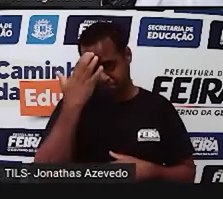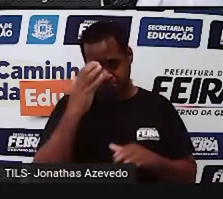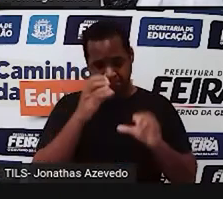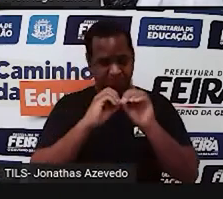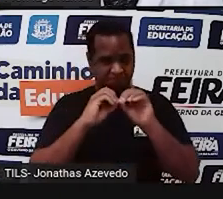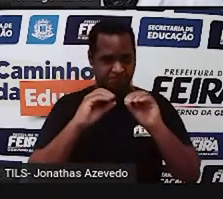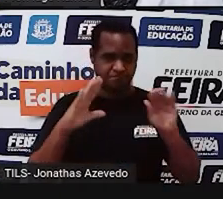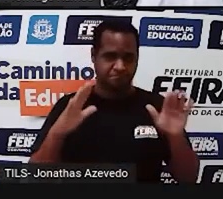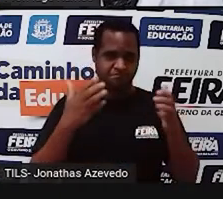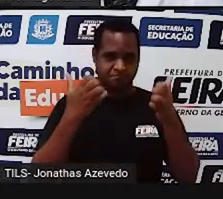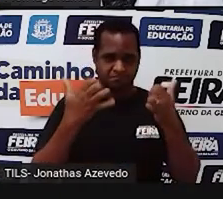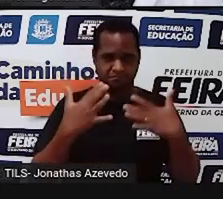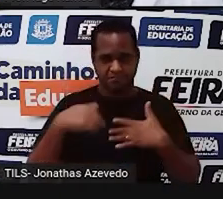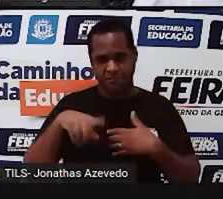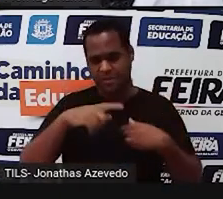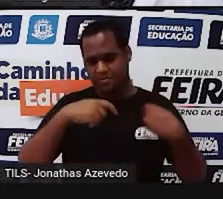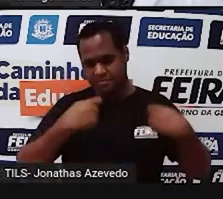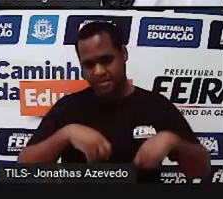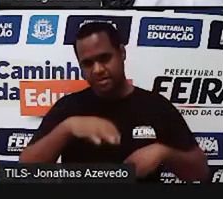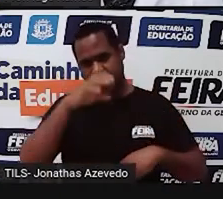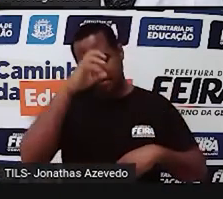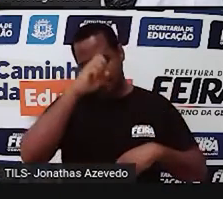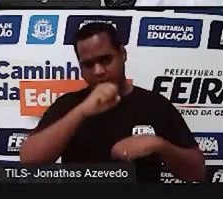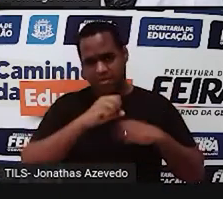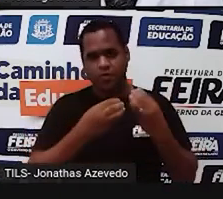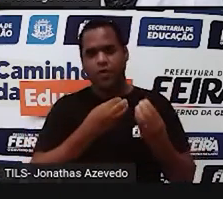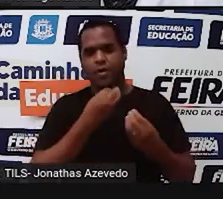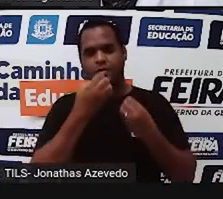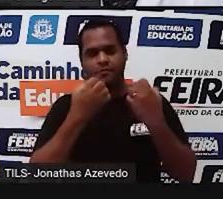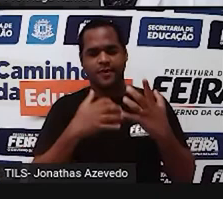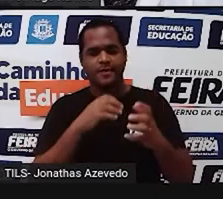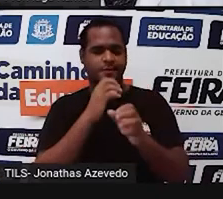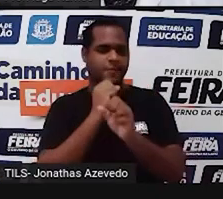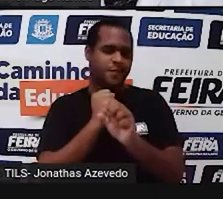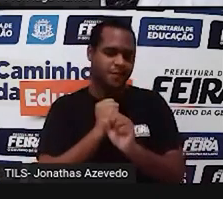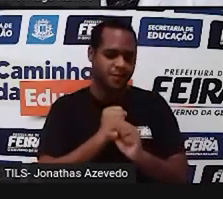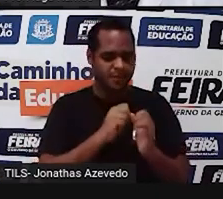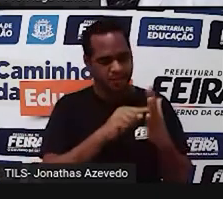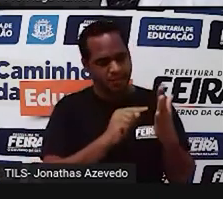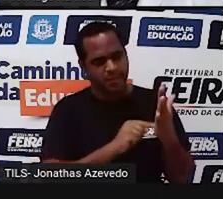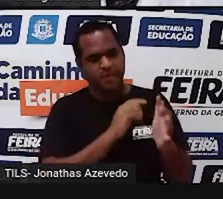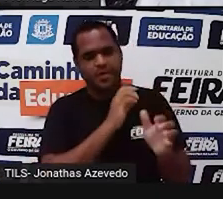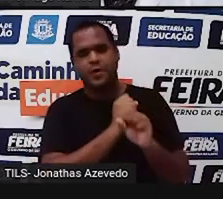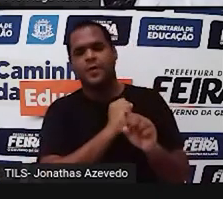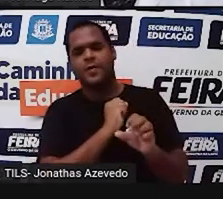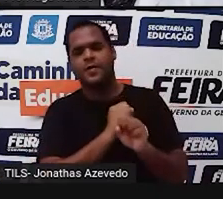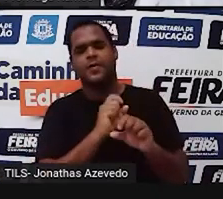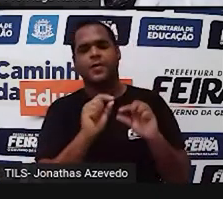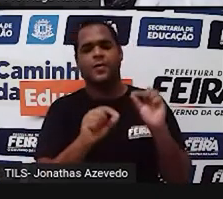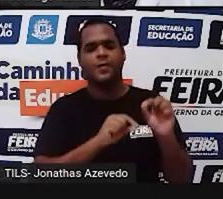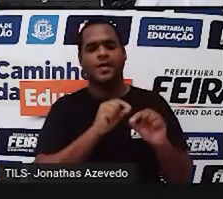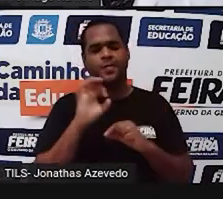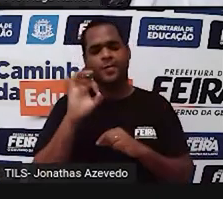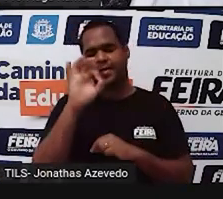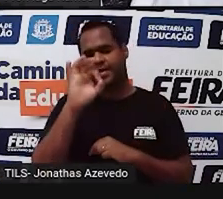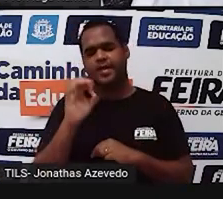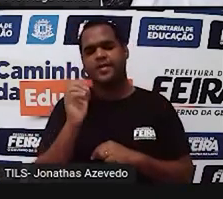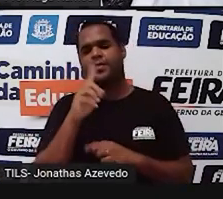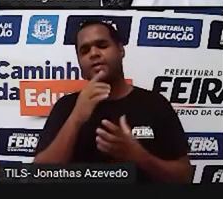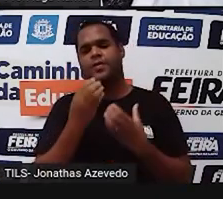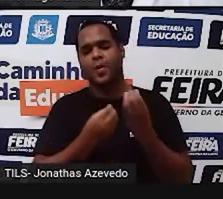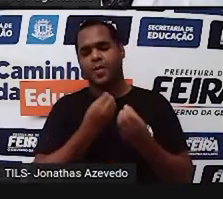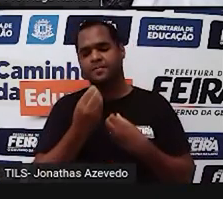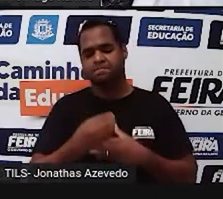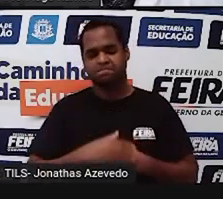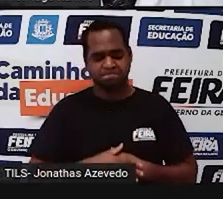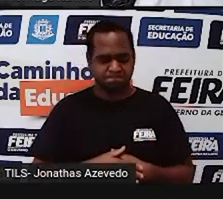que a gente precisa aprender a como se fazer cálculos com essa coisa de porcentagem, tá? Mas,